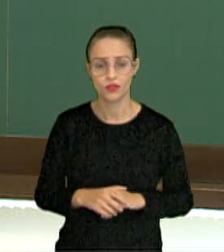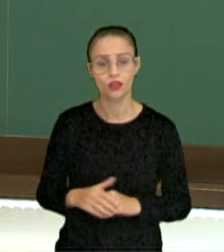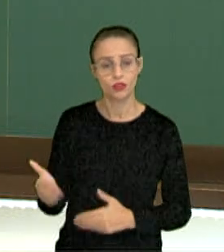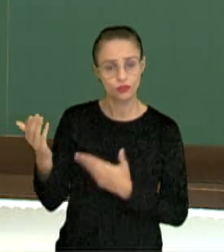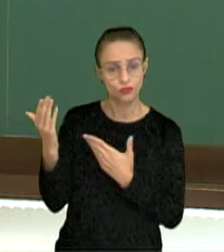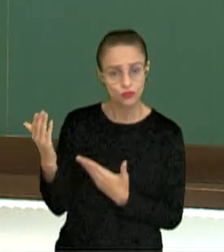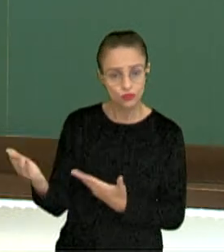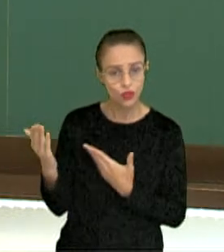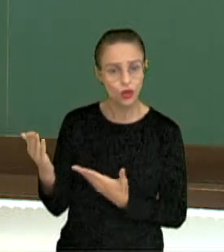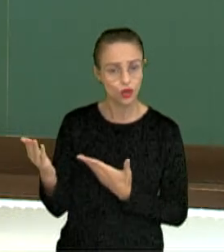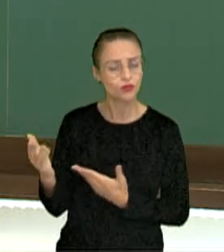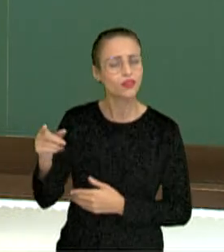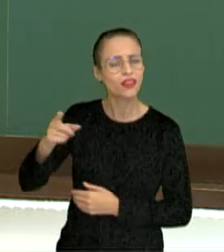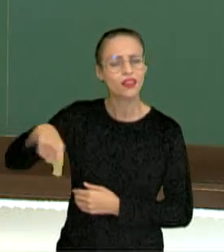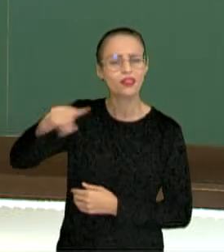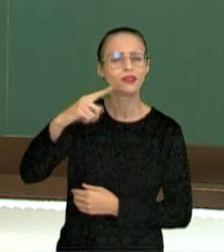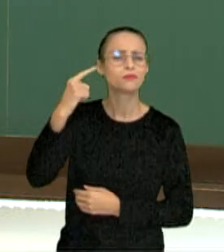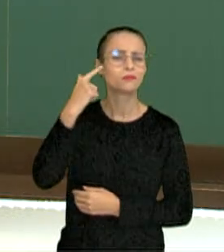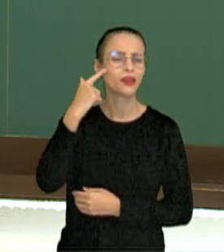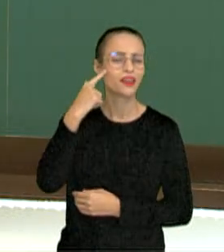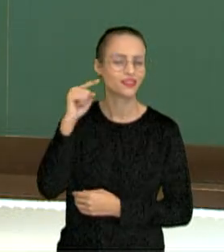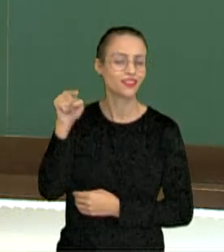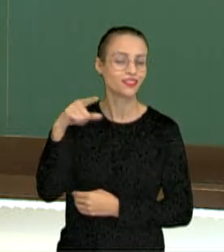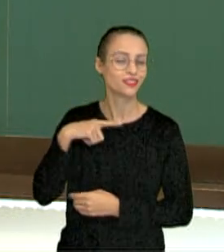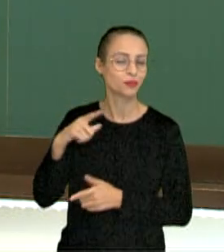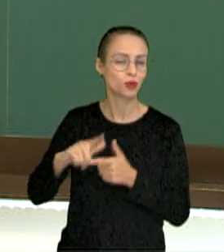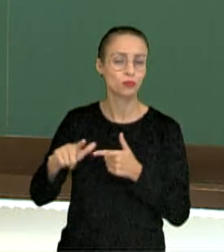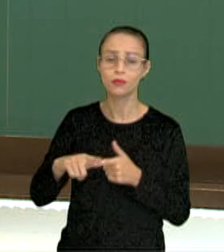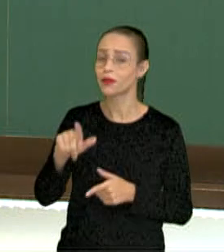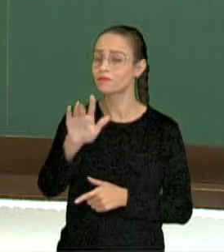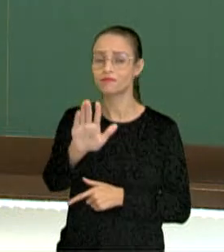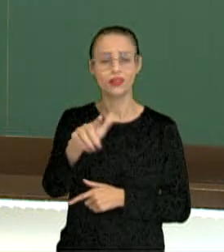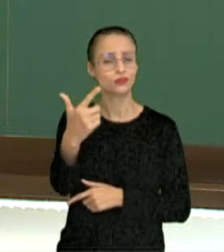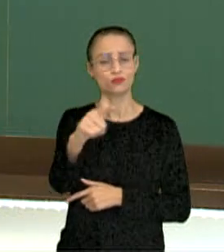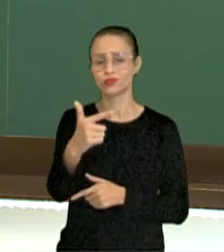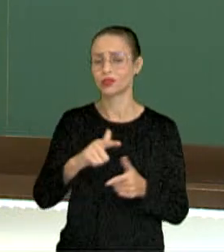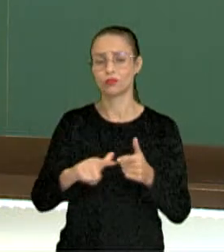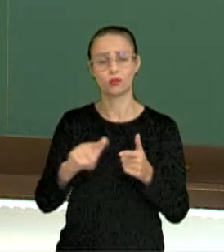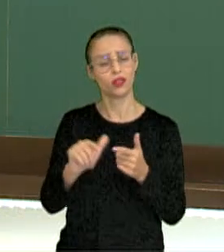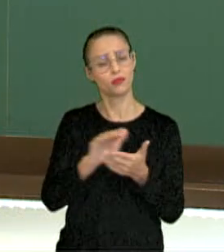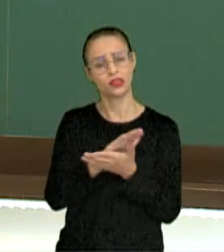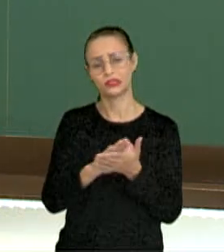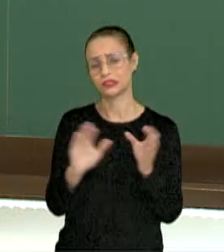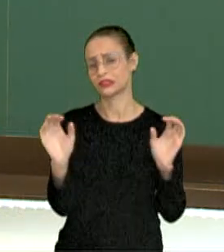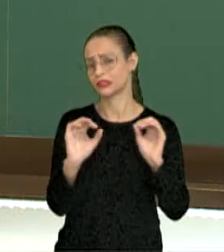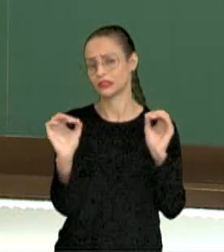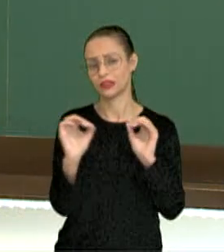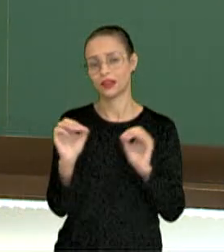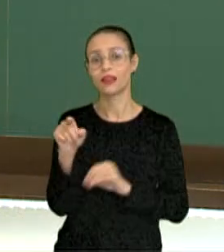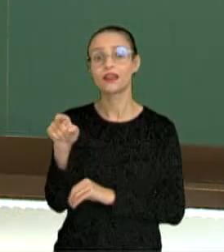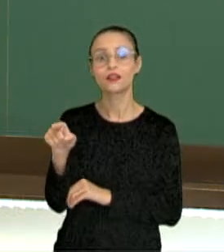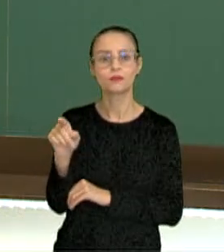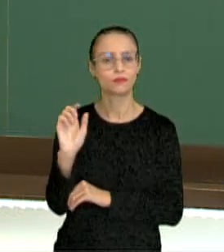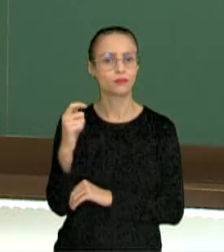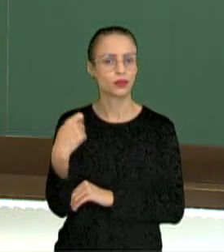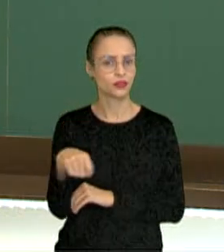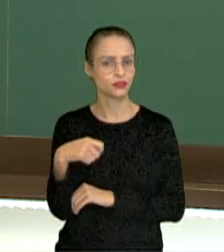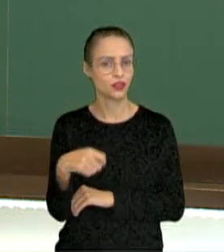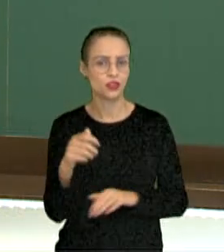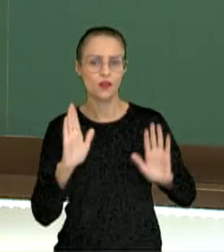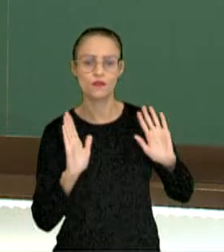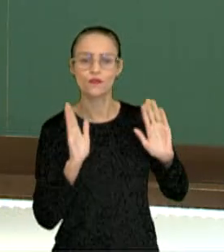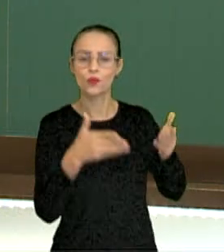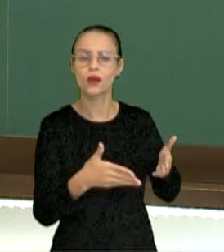jovem, mesmo pensando que tem um problema, ele não tem. Ele não tem problema nenhum. Ele só tem que focar nas